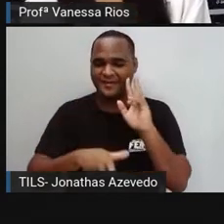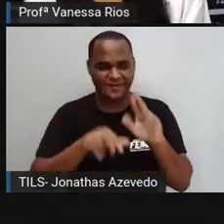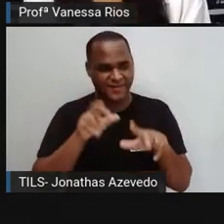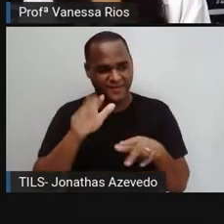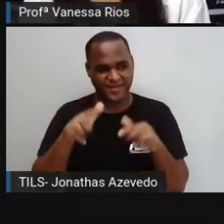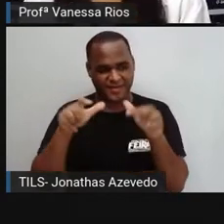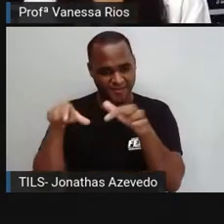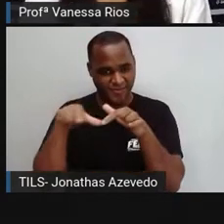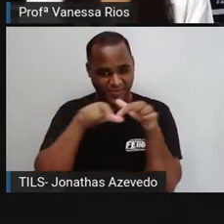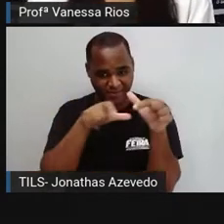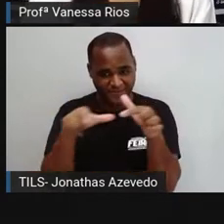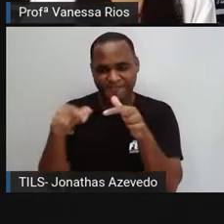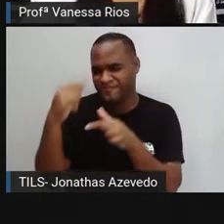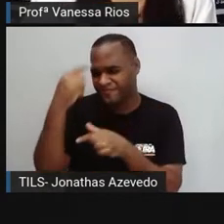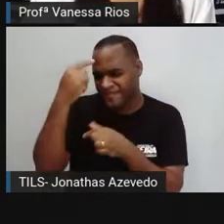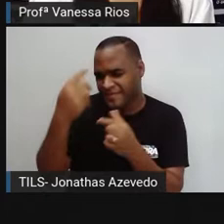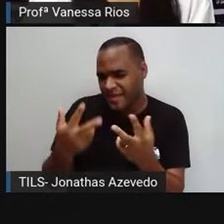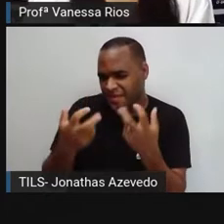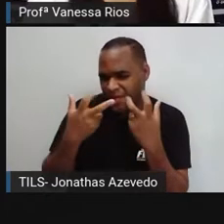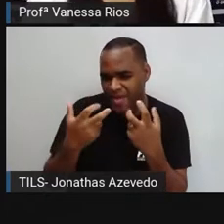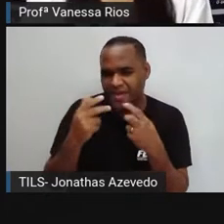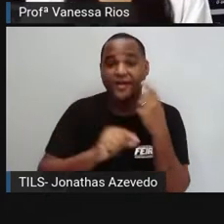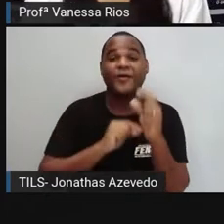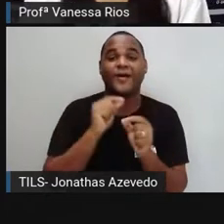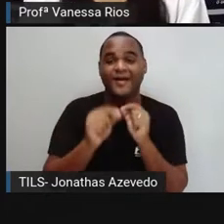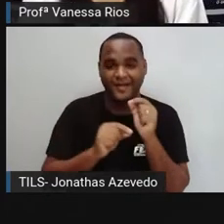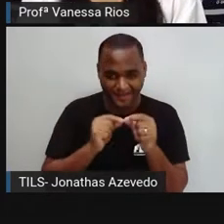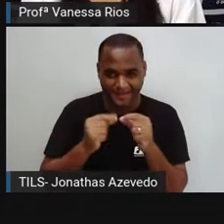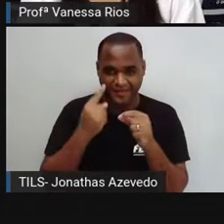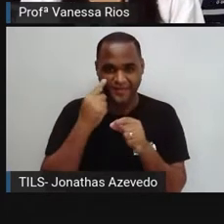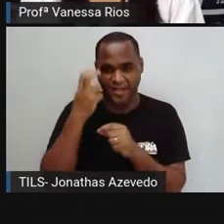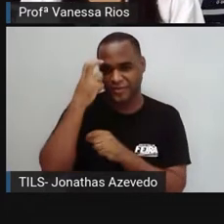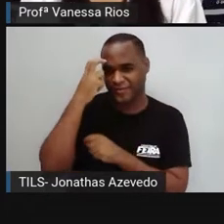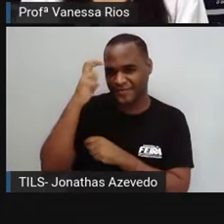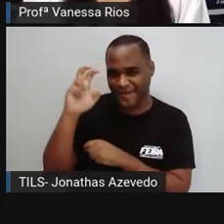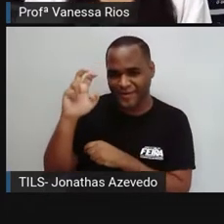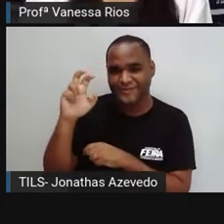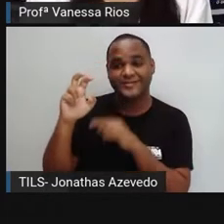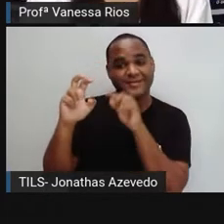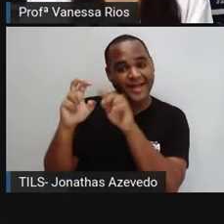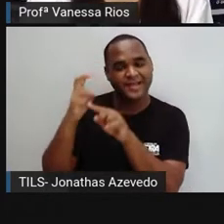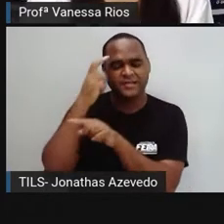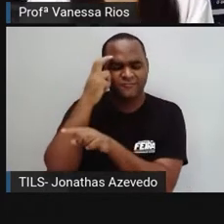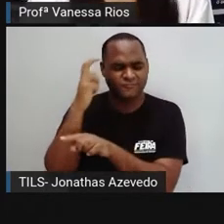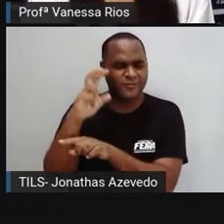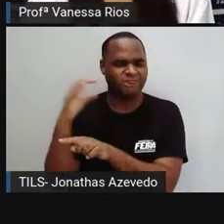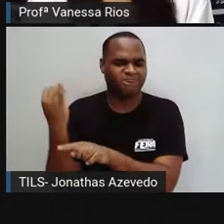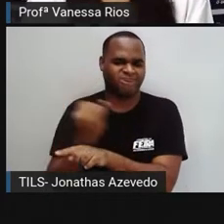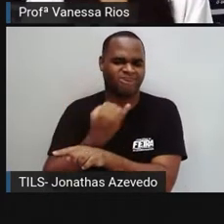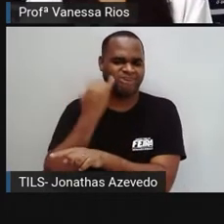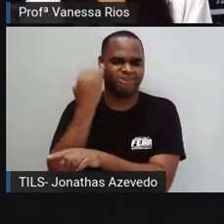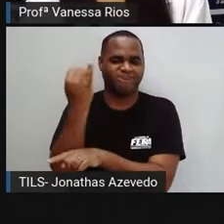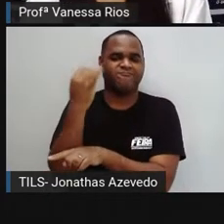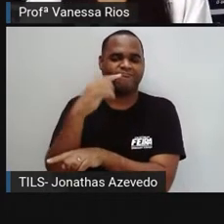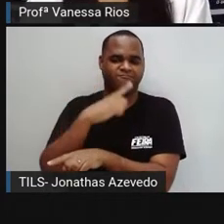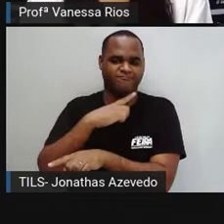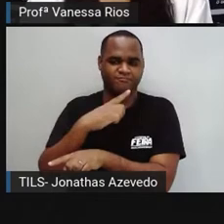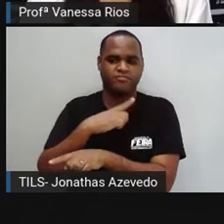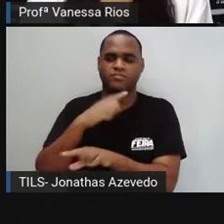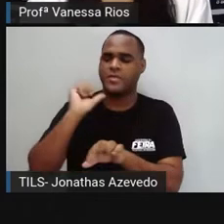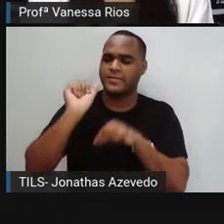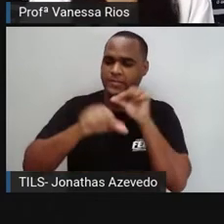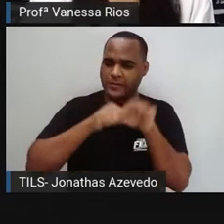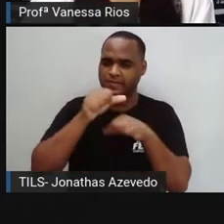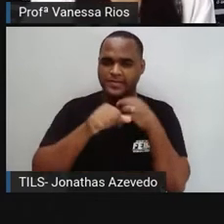local. E a gente percebe aí a influência cultural sendo um instrumento para a